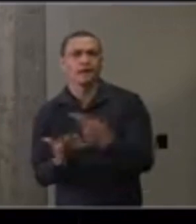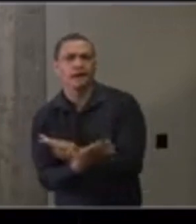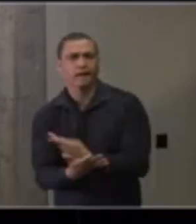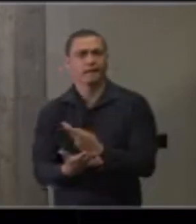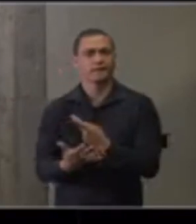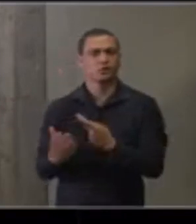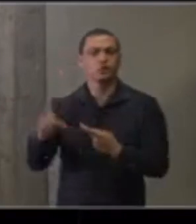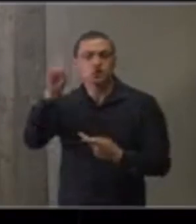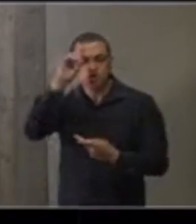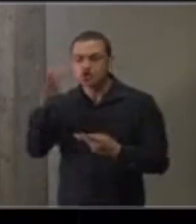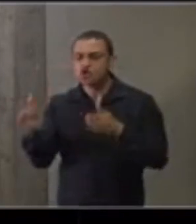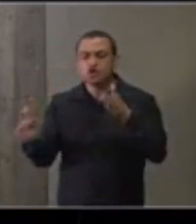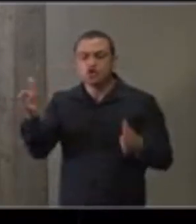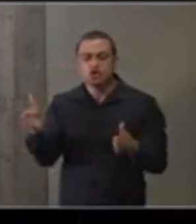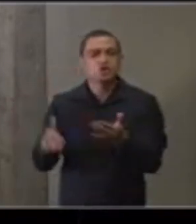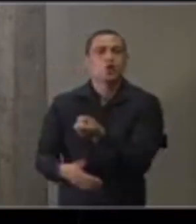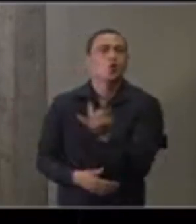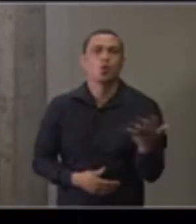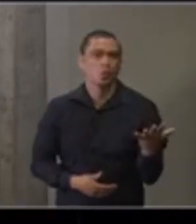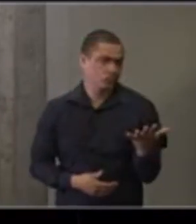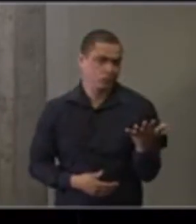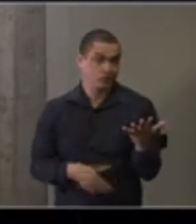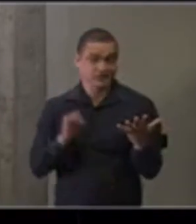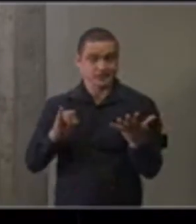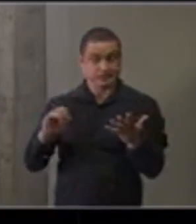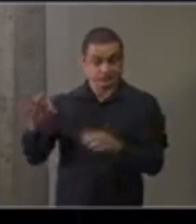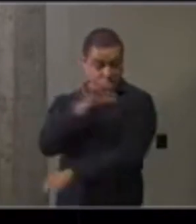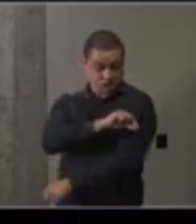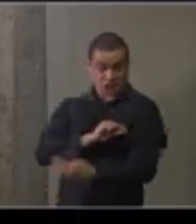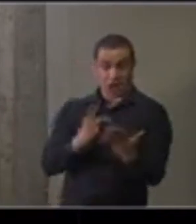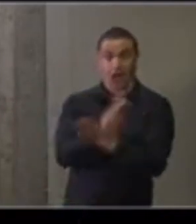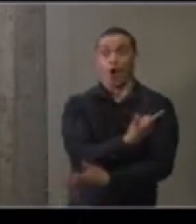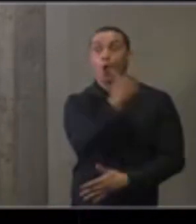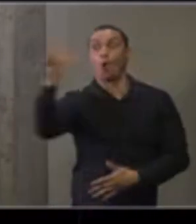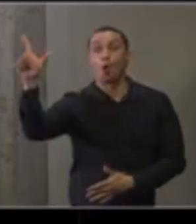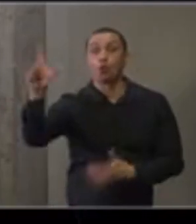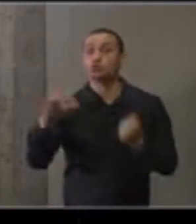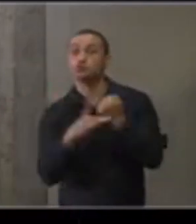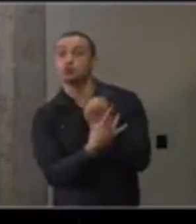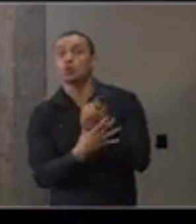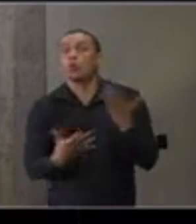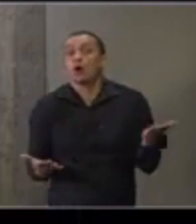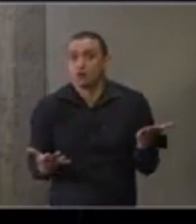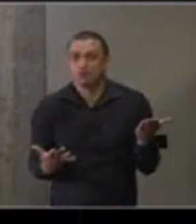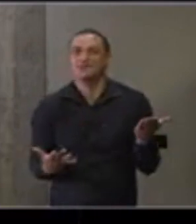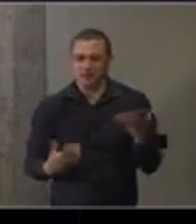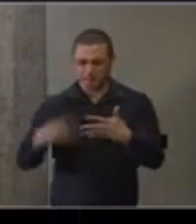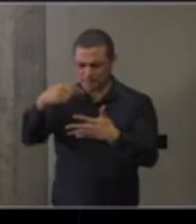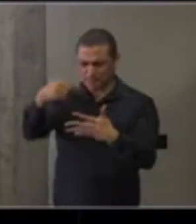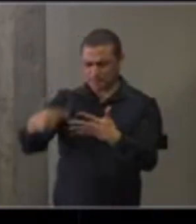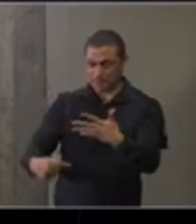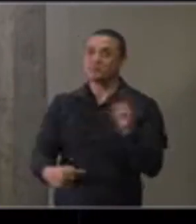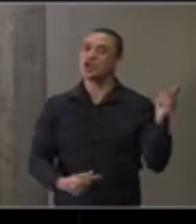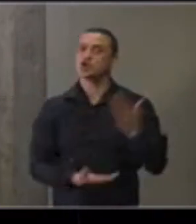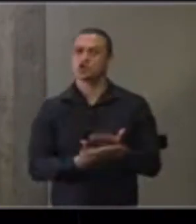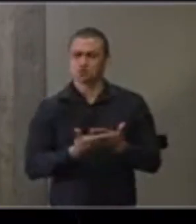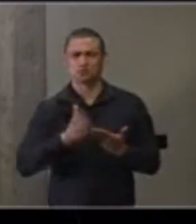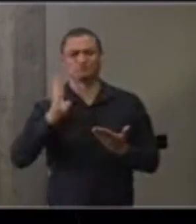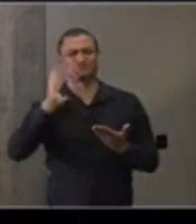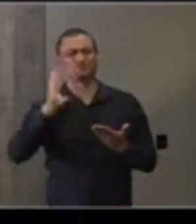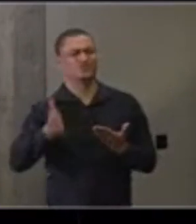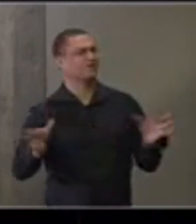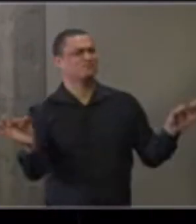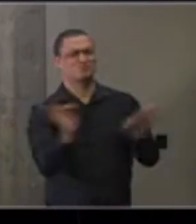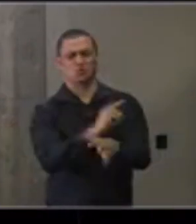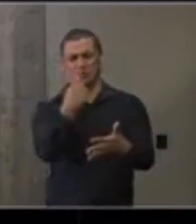qual o intervalo entre as vacinas, se existem efeitos colaterais, qual a segurança. E esse estudo foi feito com